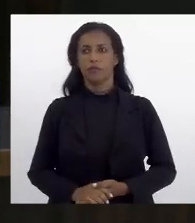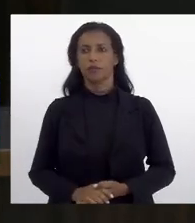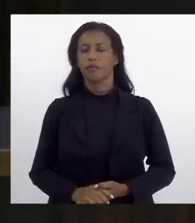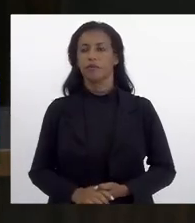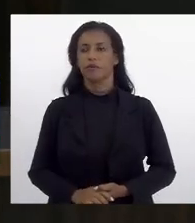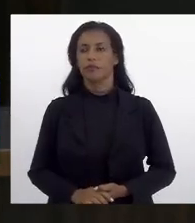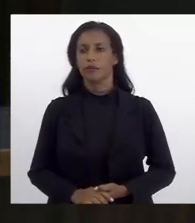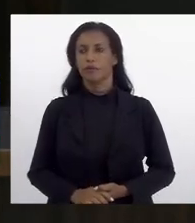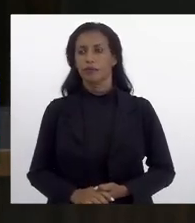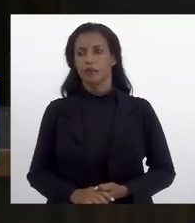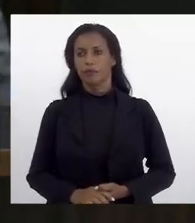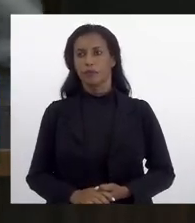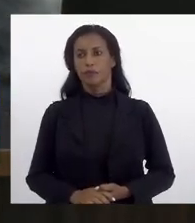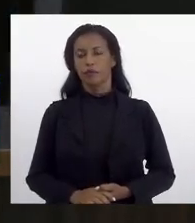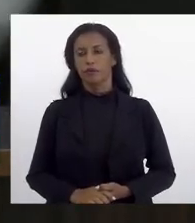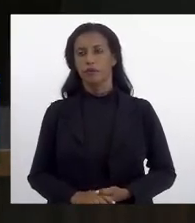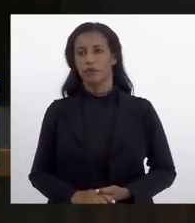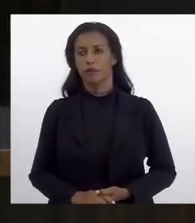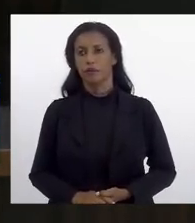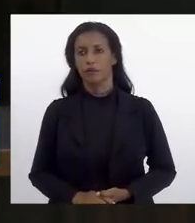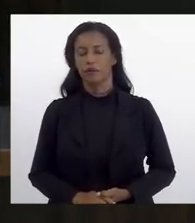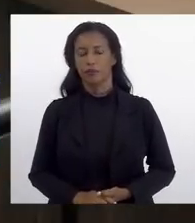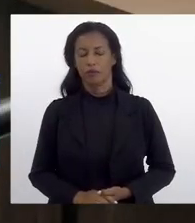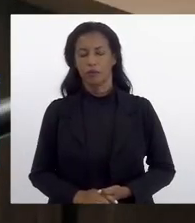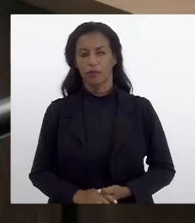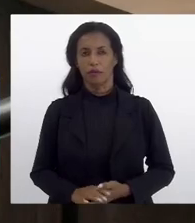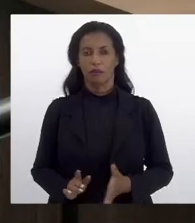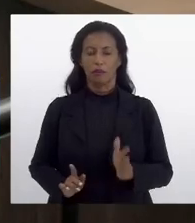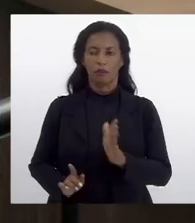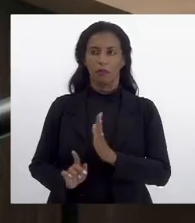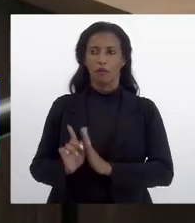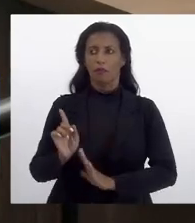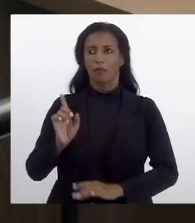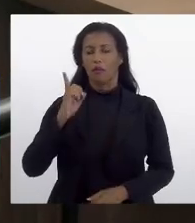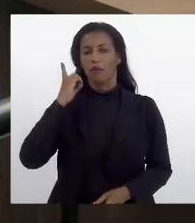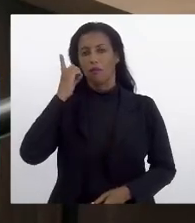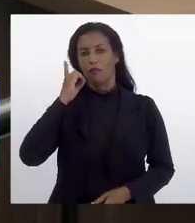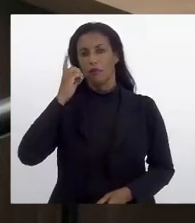Vote separado, deputado Luiz Deputado Márcio Pacheco.